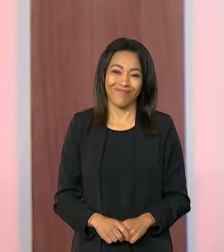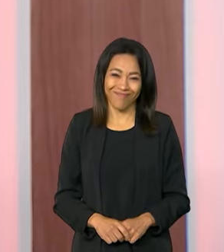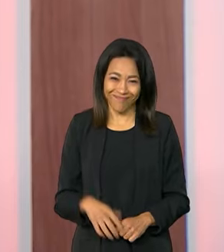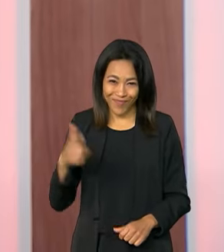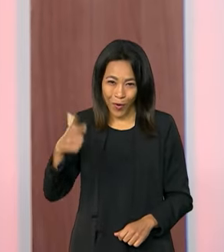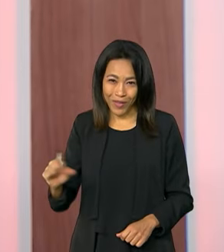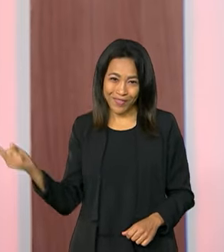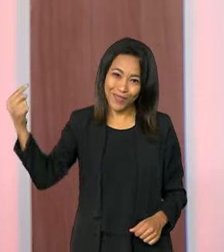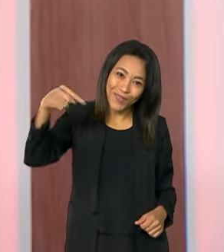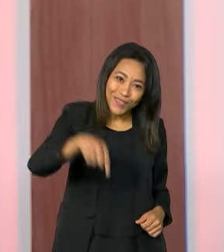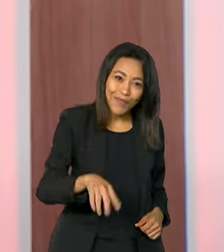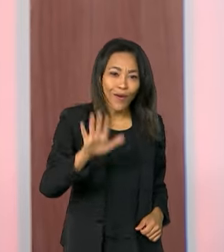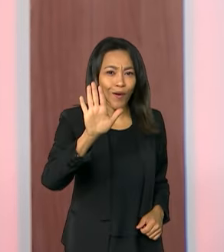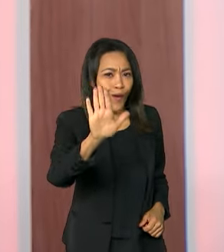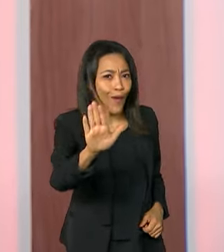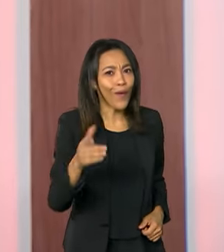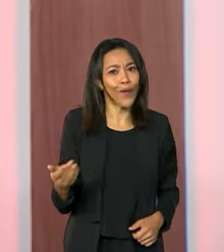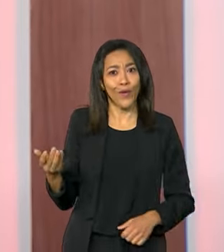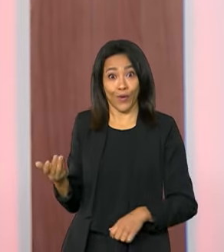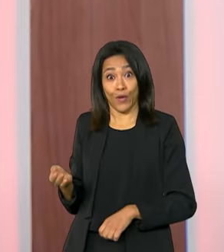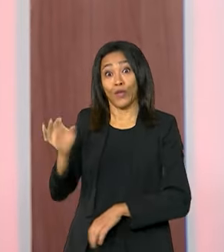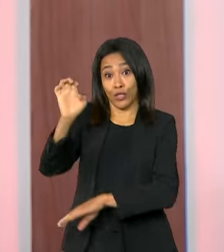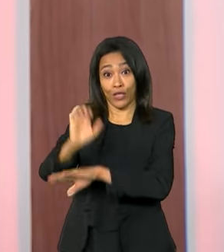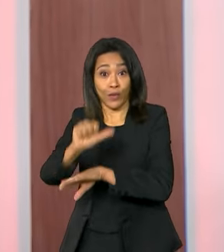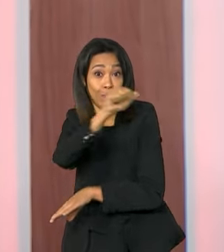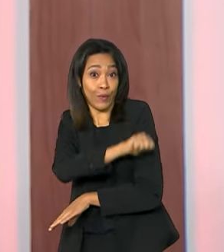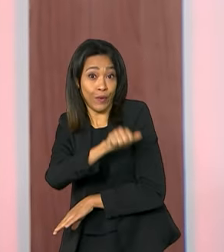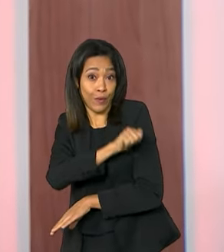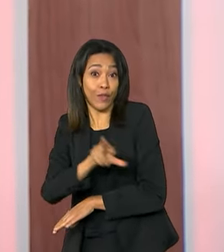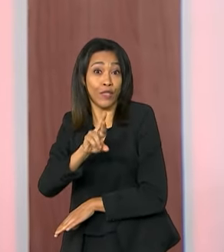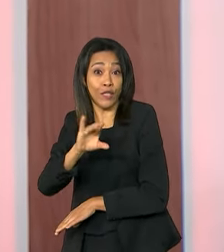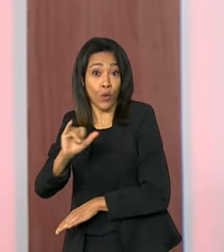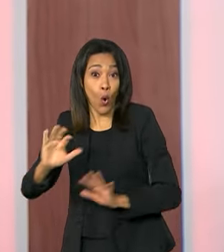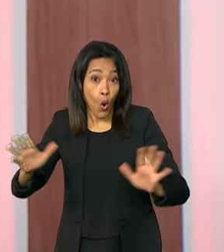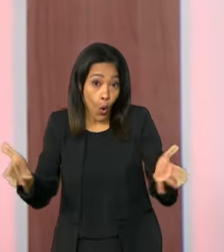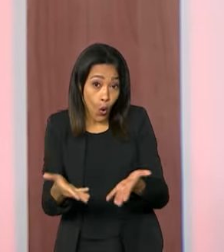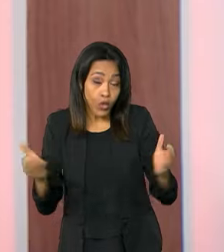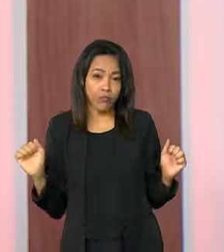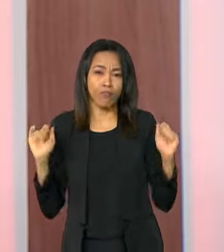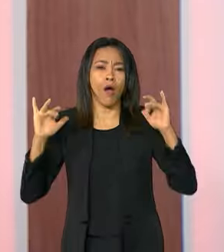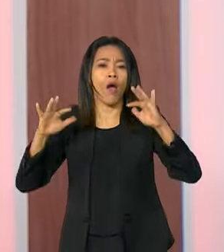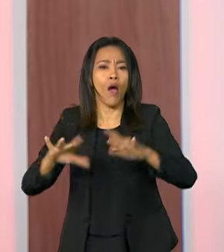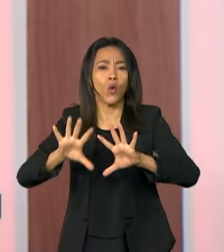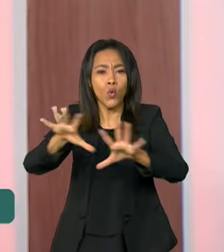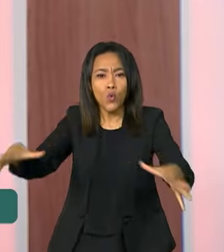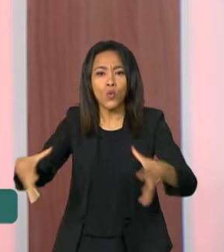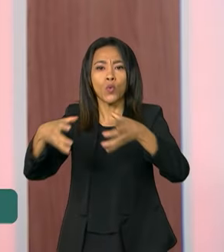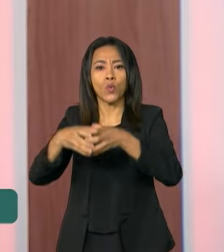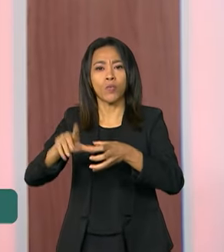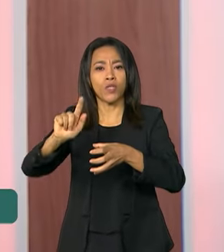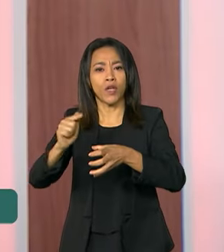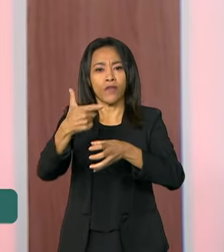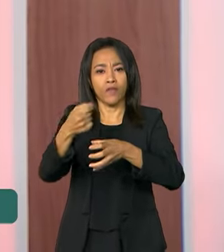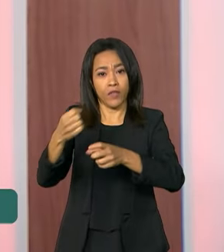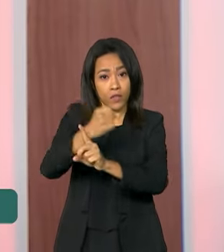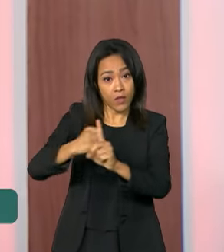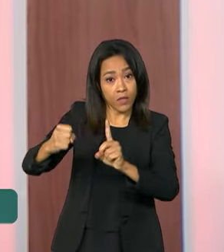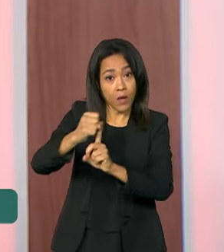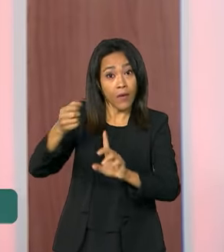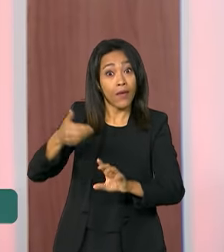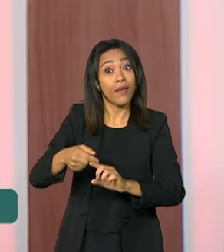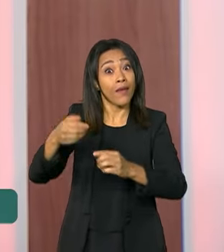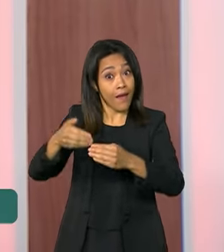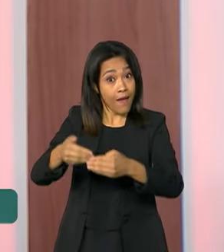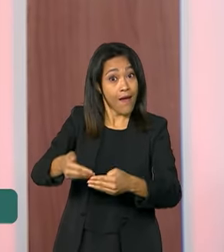Estamos de volta e olha só, o Rio de Janeiro a partir de hoje recebe o G20 Social, o evento que antecede a cúpula de